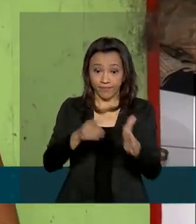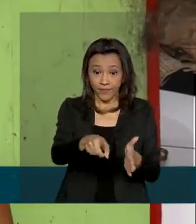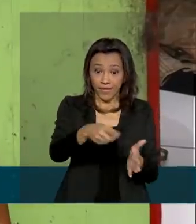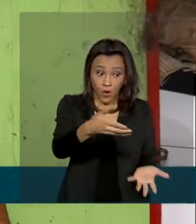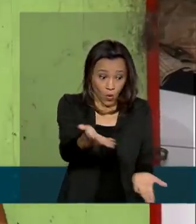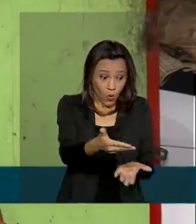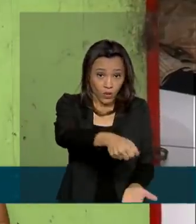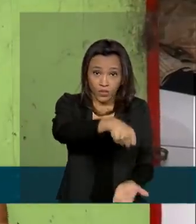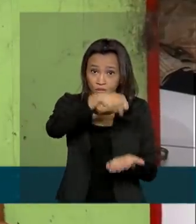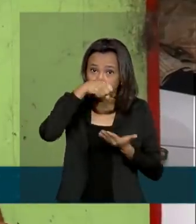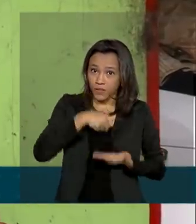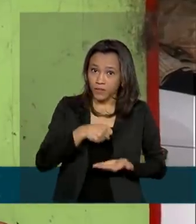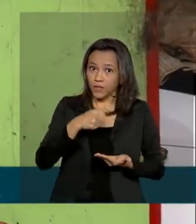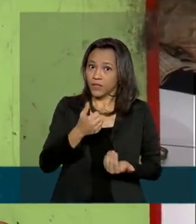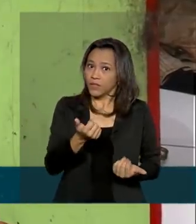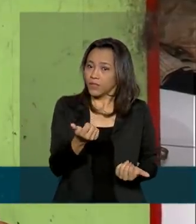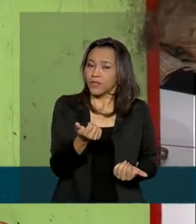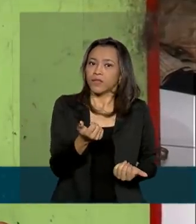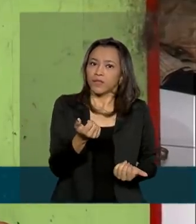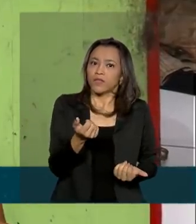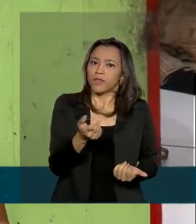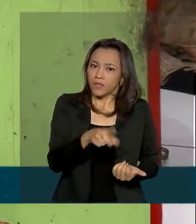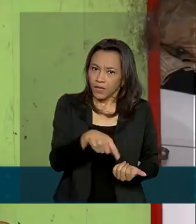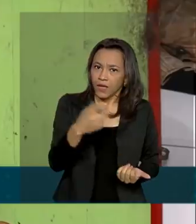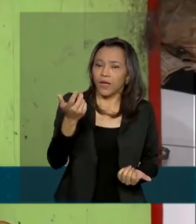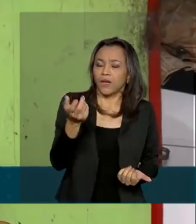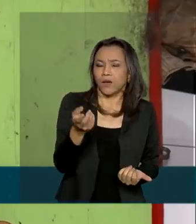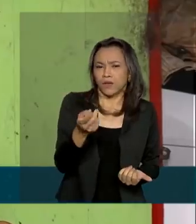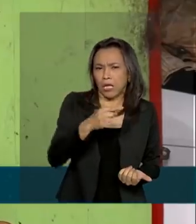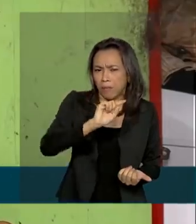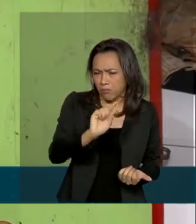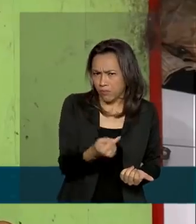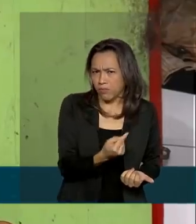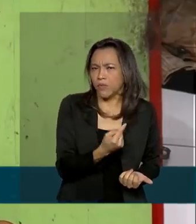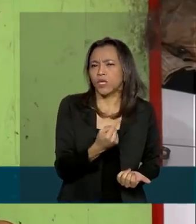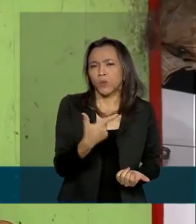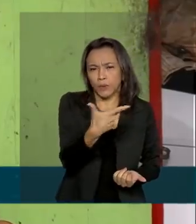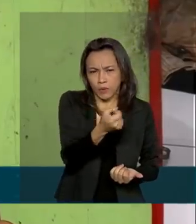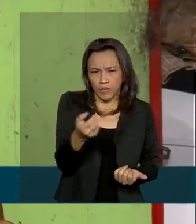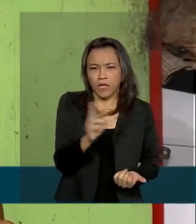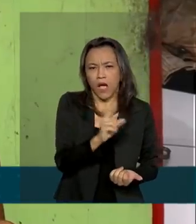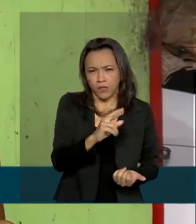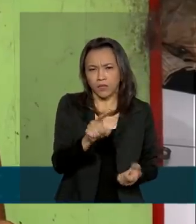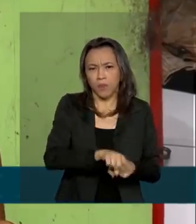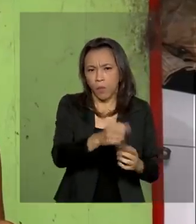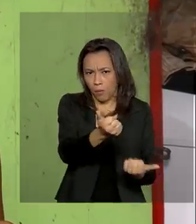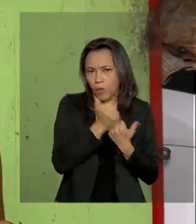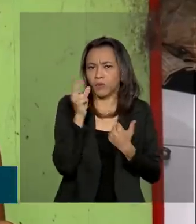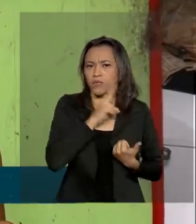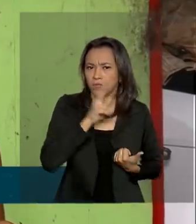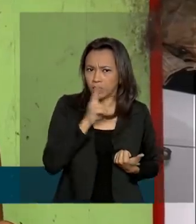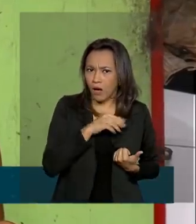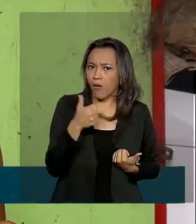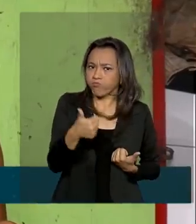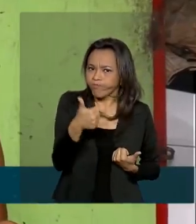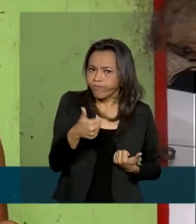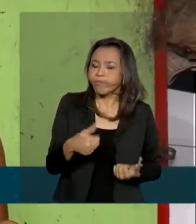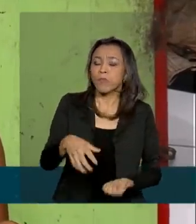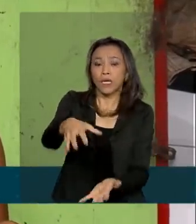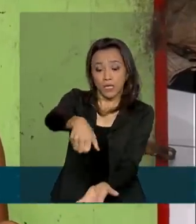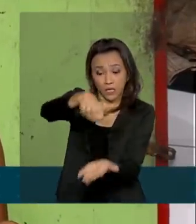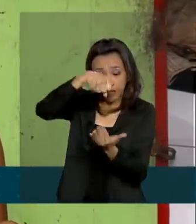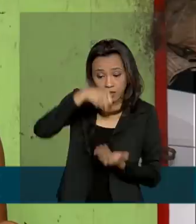dado o auxílio emergencial da bolsa, que um aumento de R$.200,00, e uma cesta